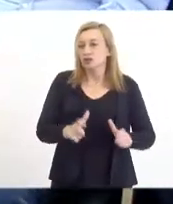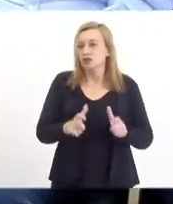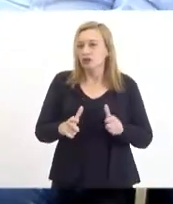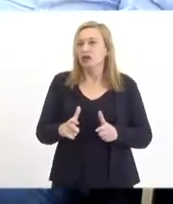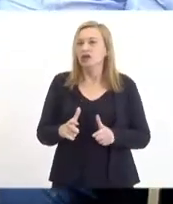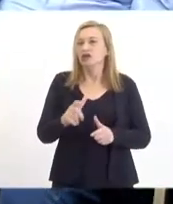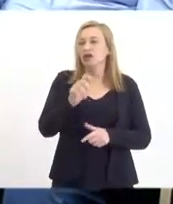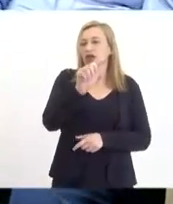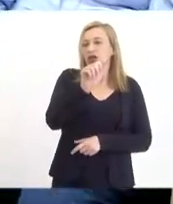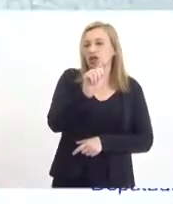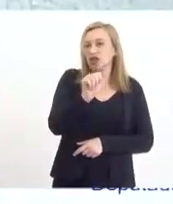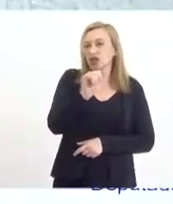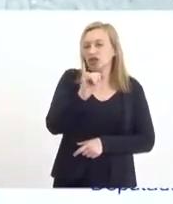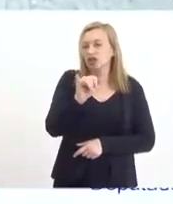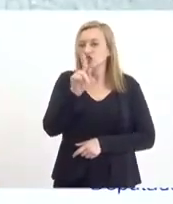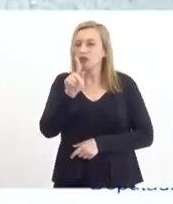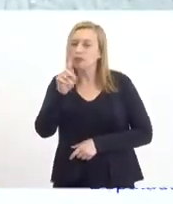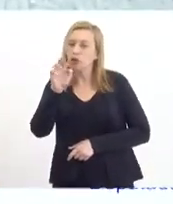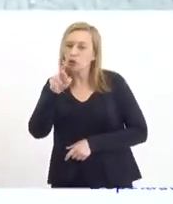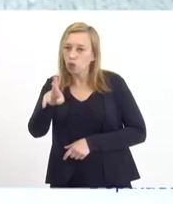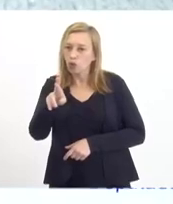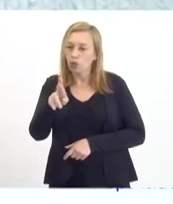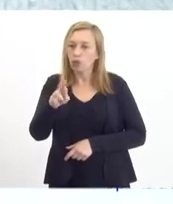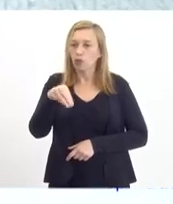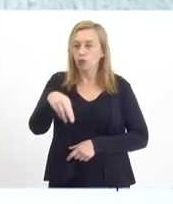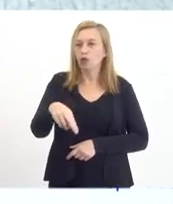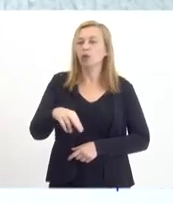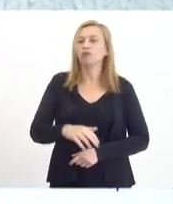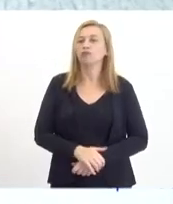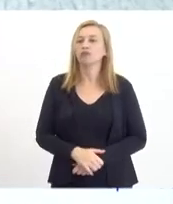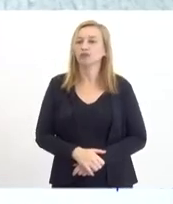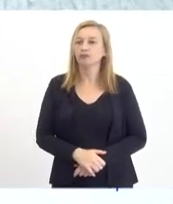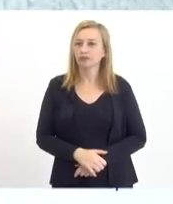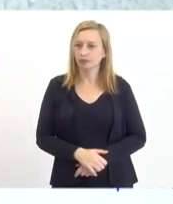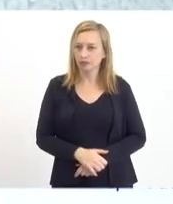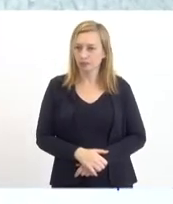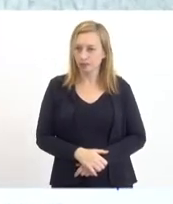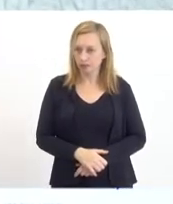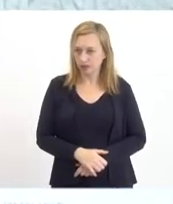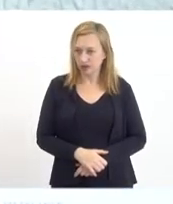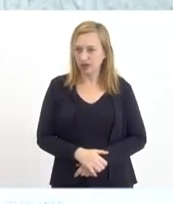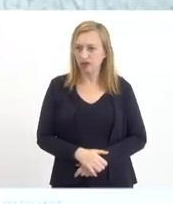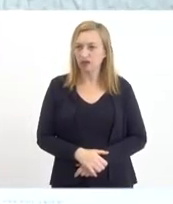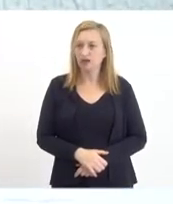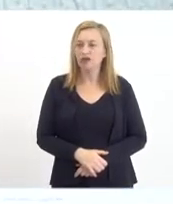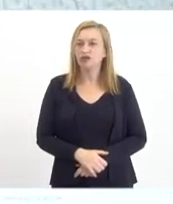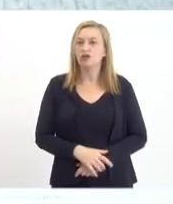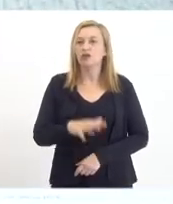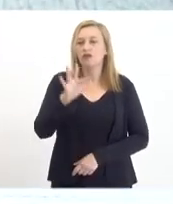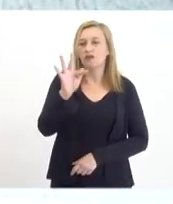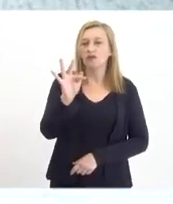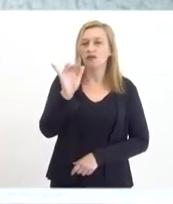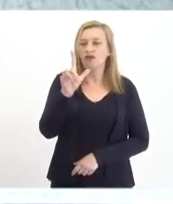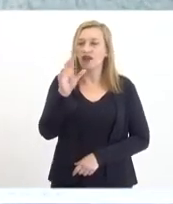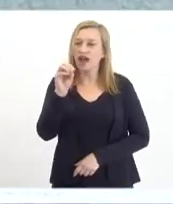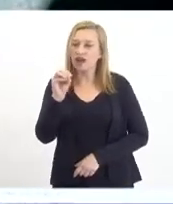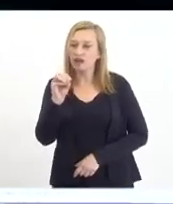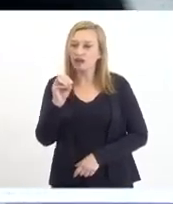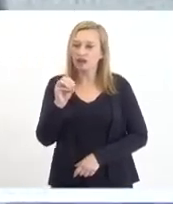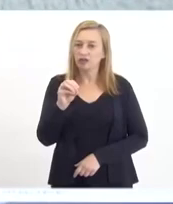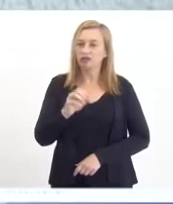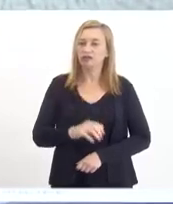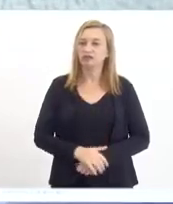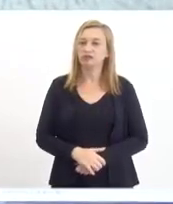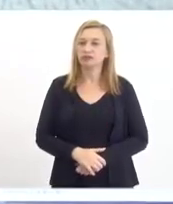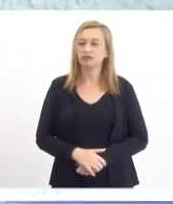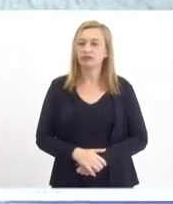saudar o Flávio Hiroshi Fujimoto,